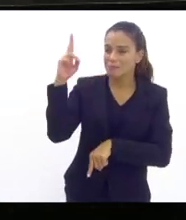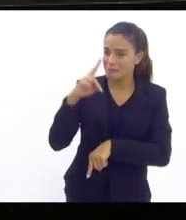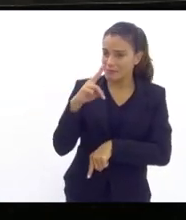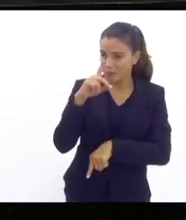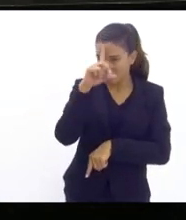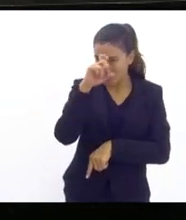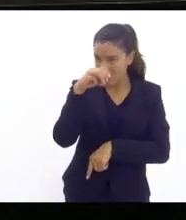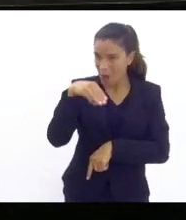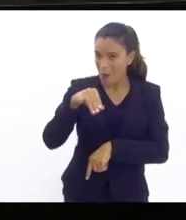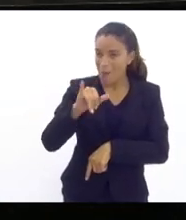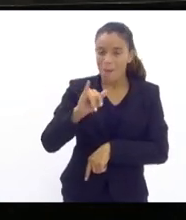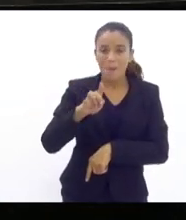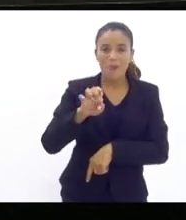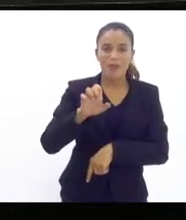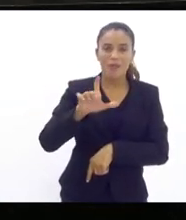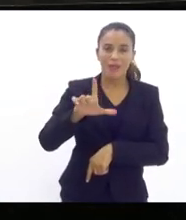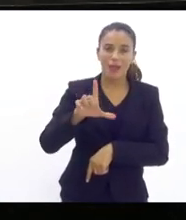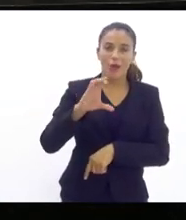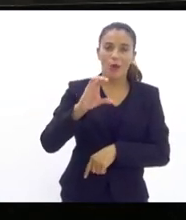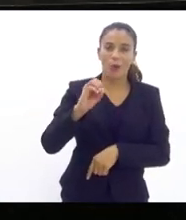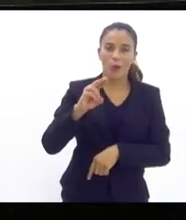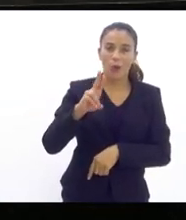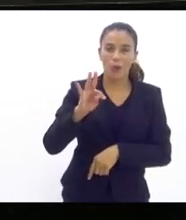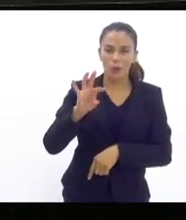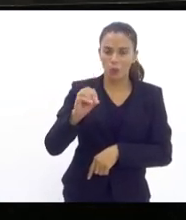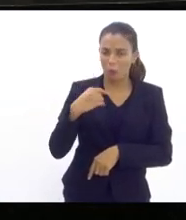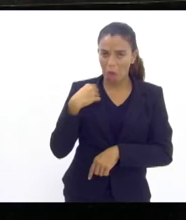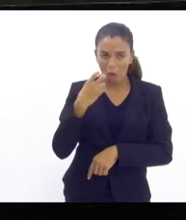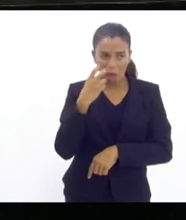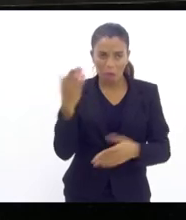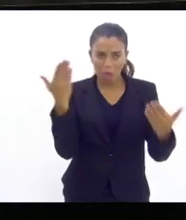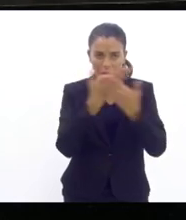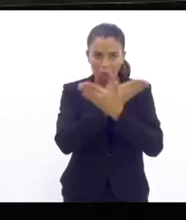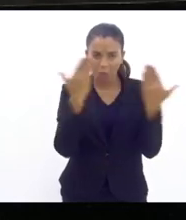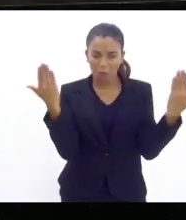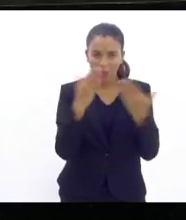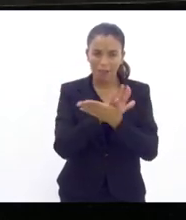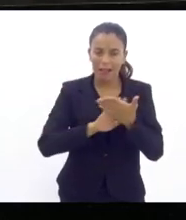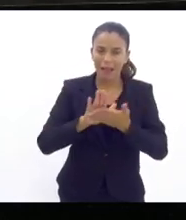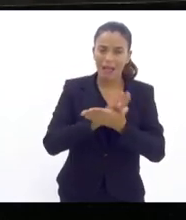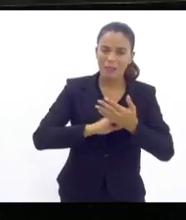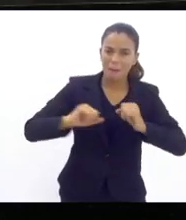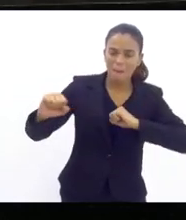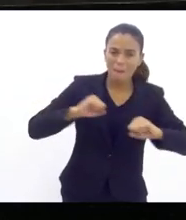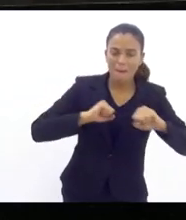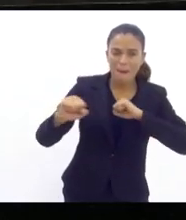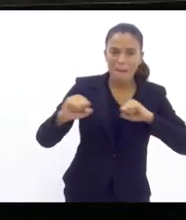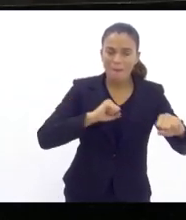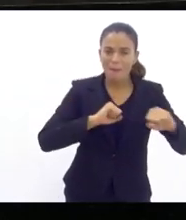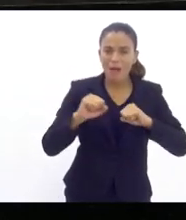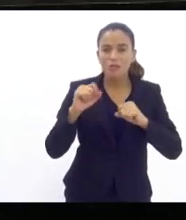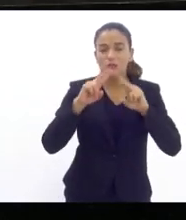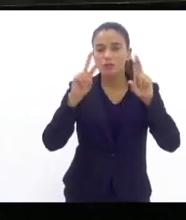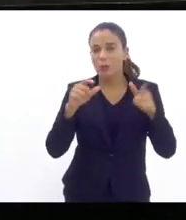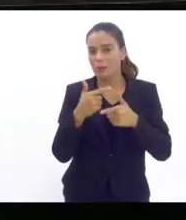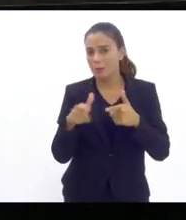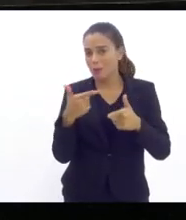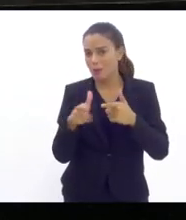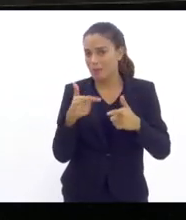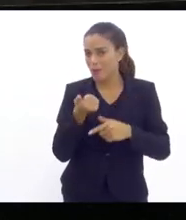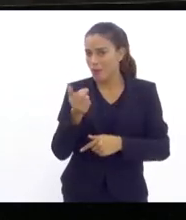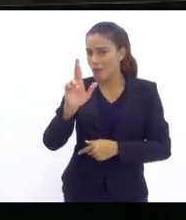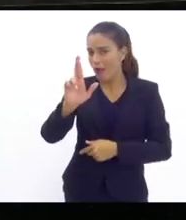eu não ouvi nenhuma manifestação no problema dos ar